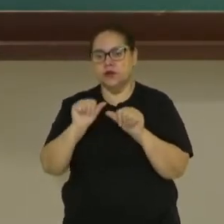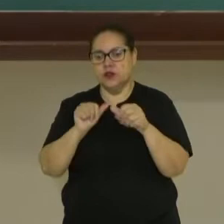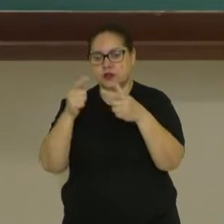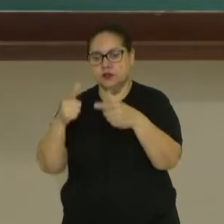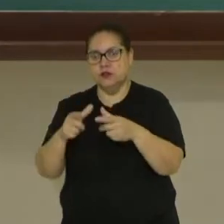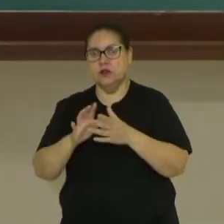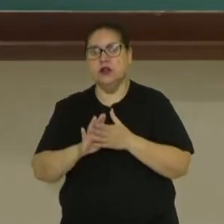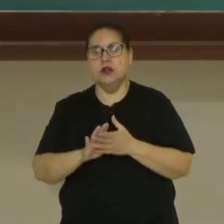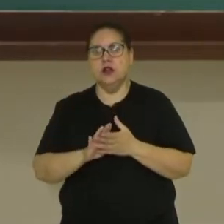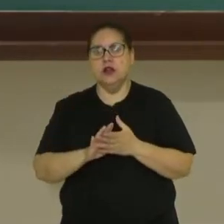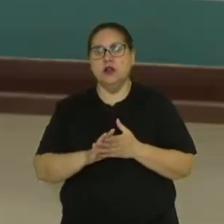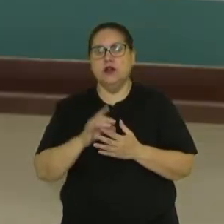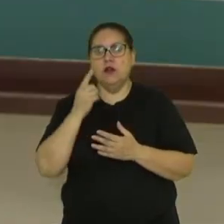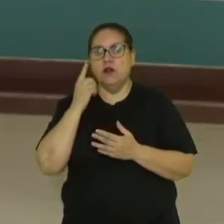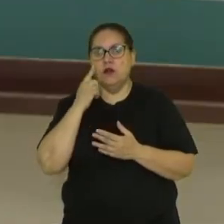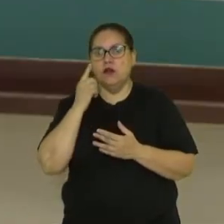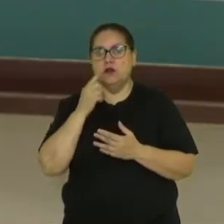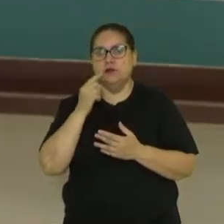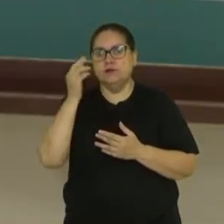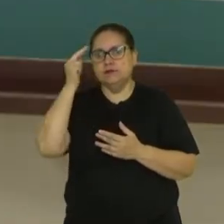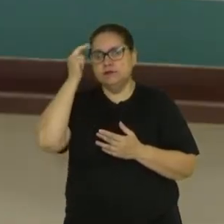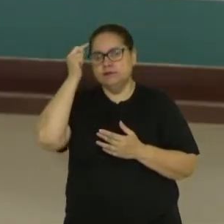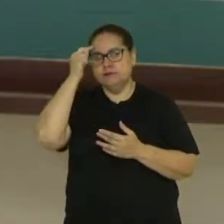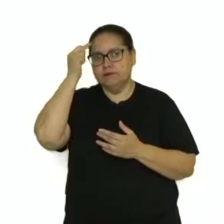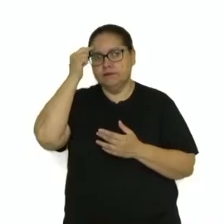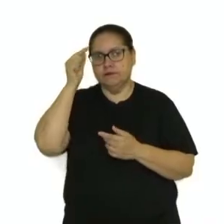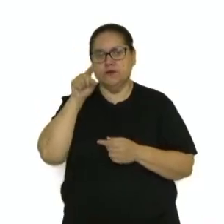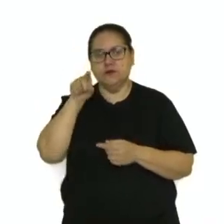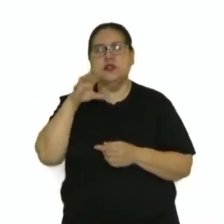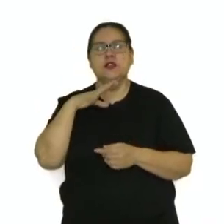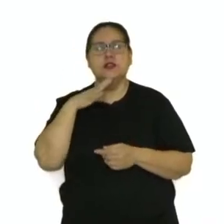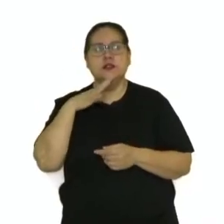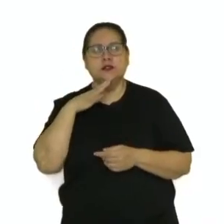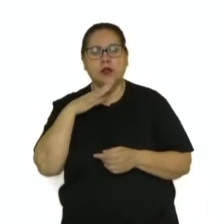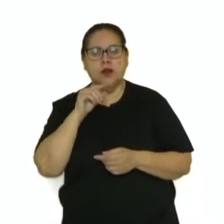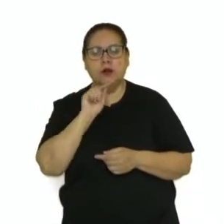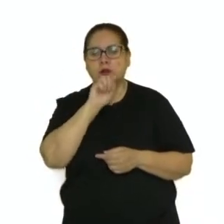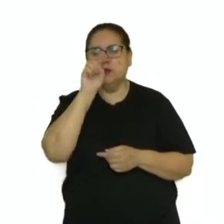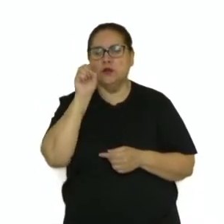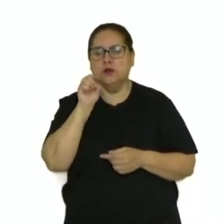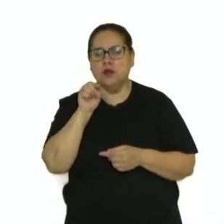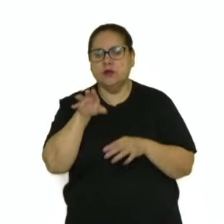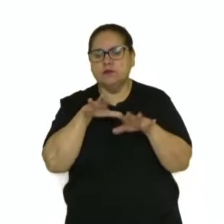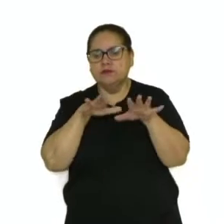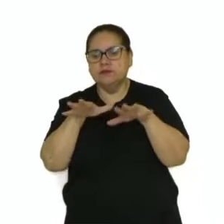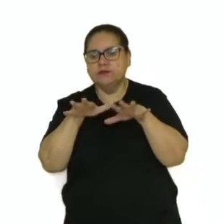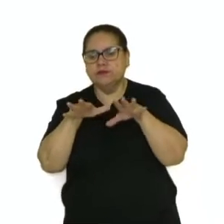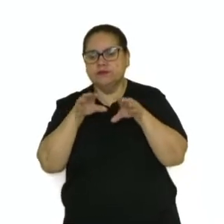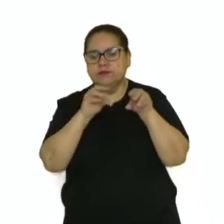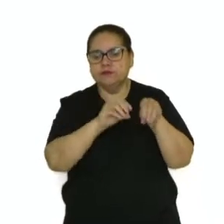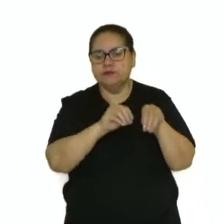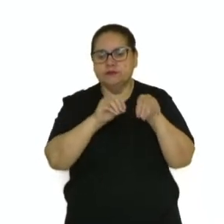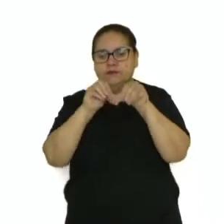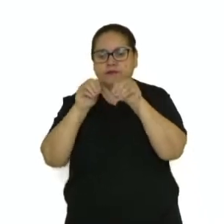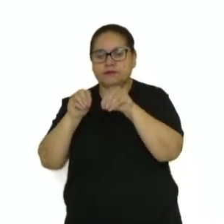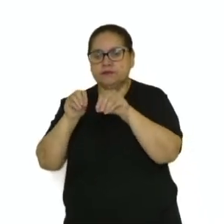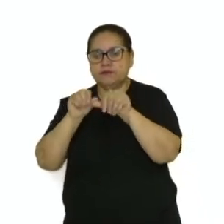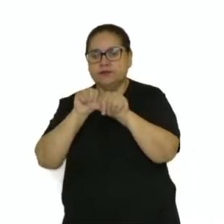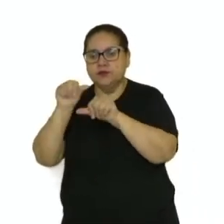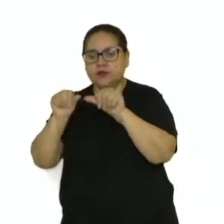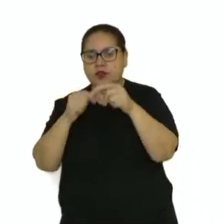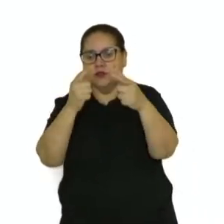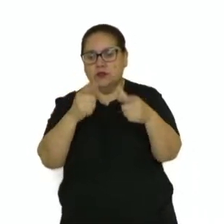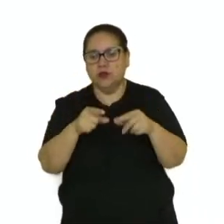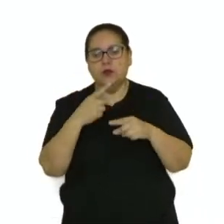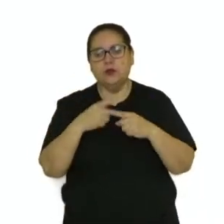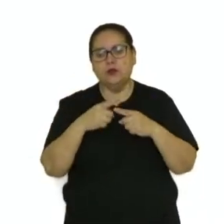Vamos lá! Então para nossa reflexão, vocês sabem o que são esses movimentos migratórios e também por que essas